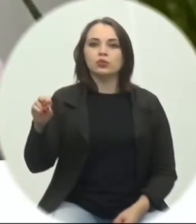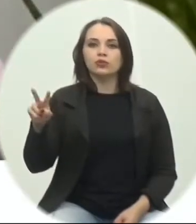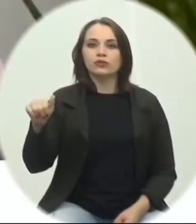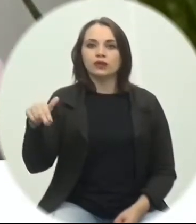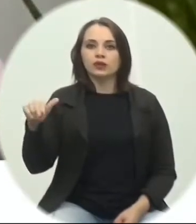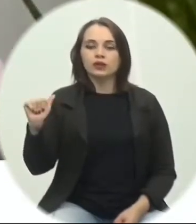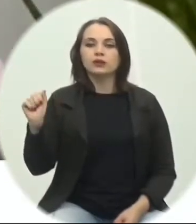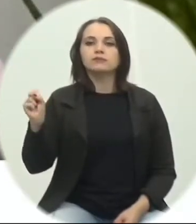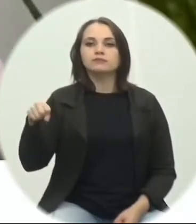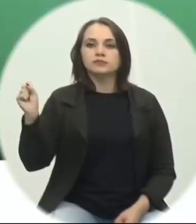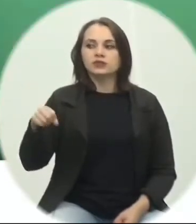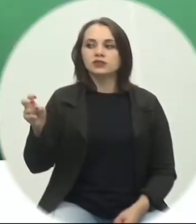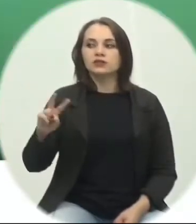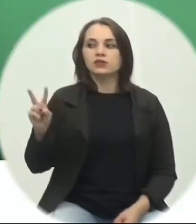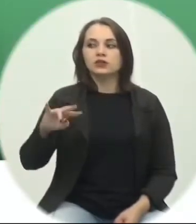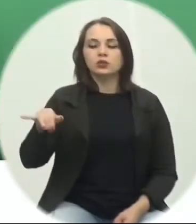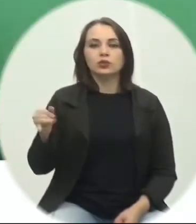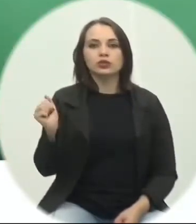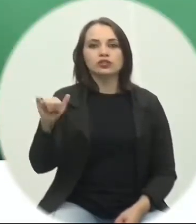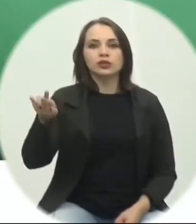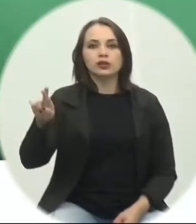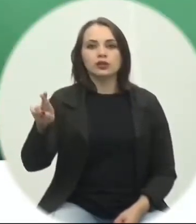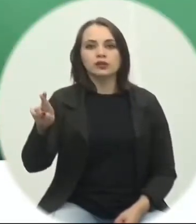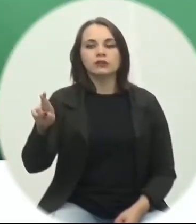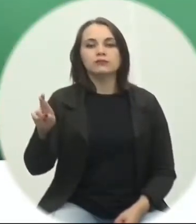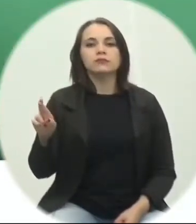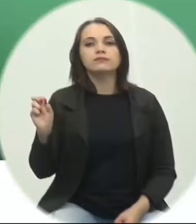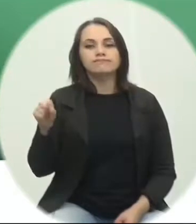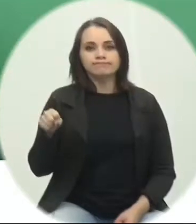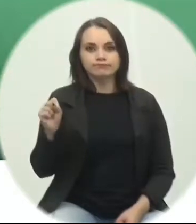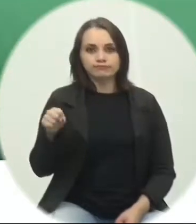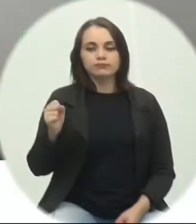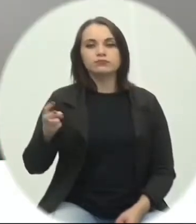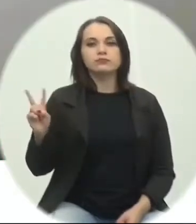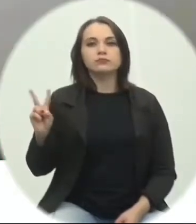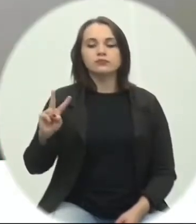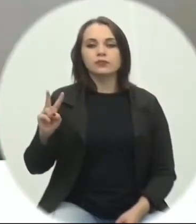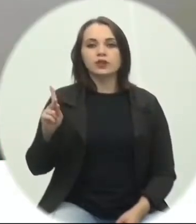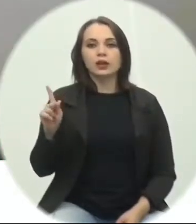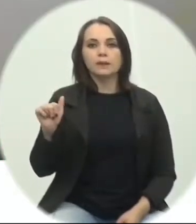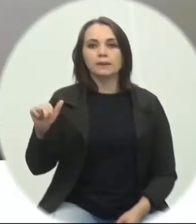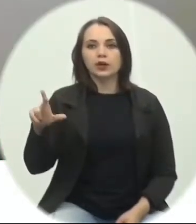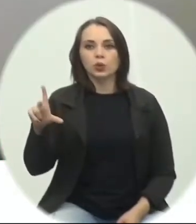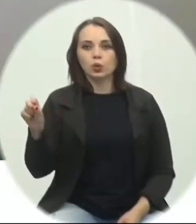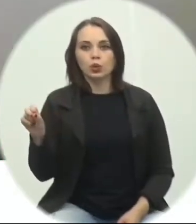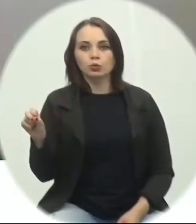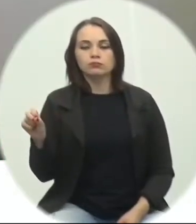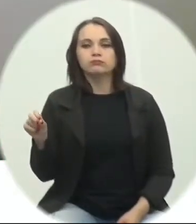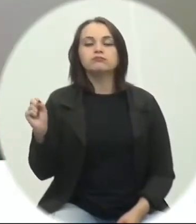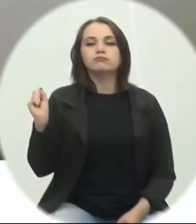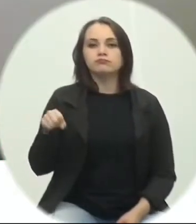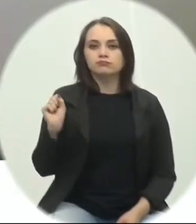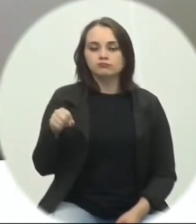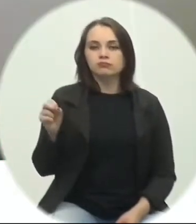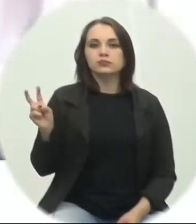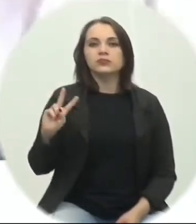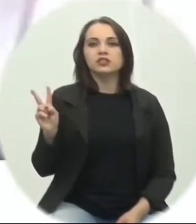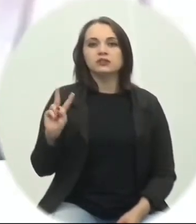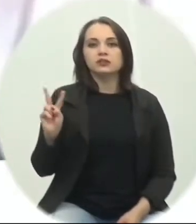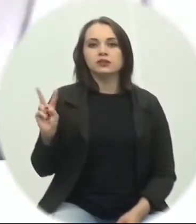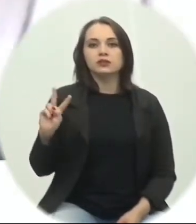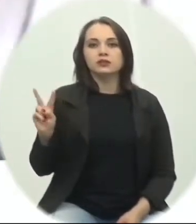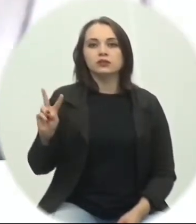A favor. A favor, vereador Jair Alexandre? Favorável, A favor, vereador Paulo Ferrarese? Favorável, senhor presidente.